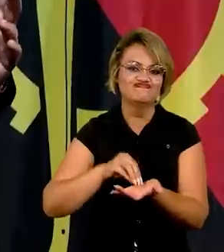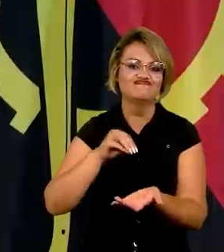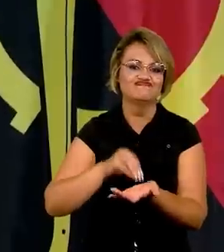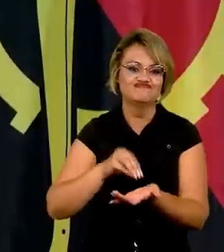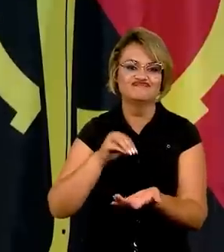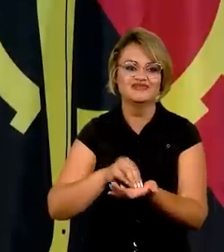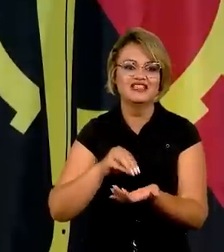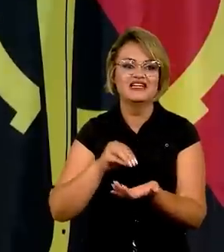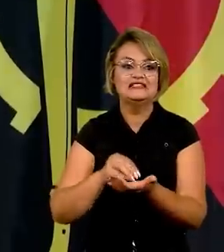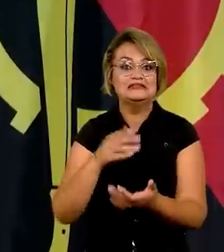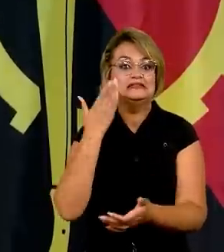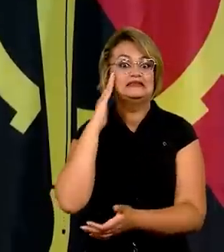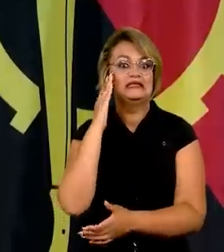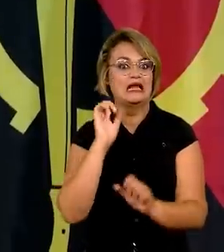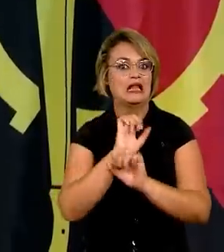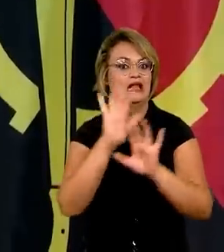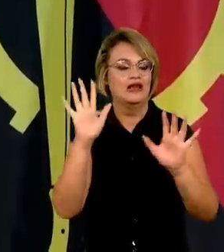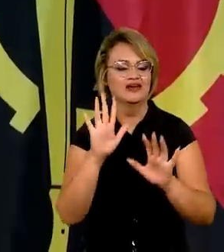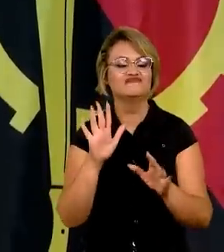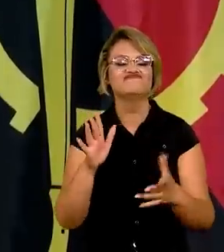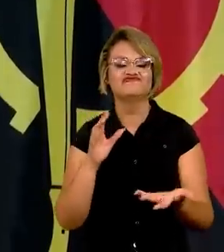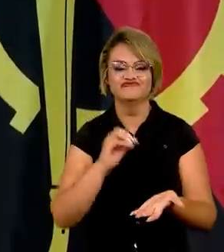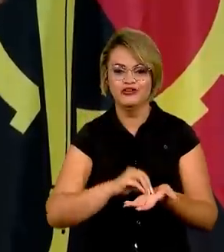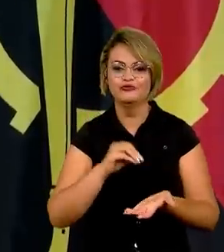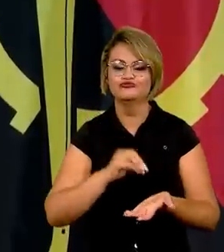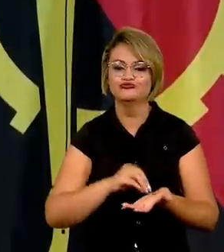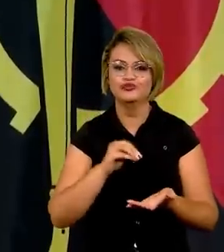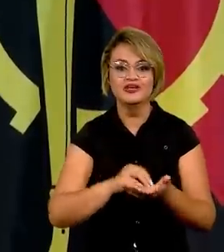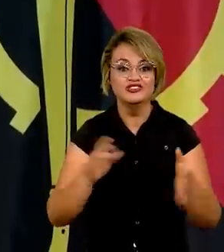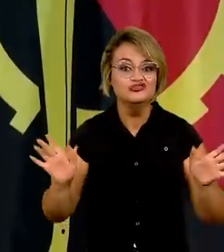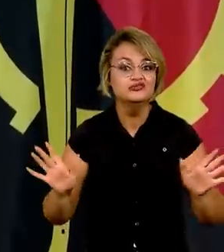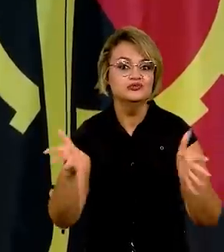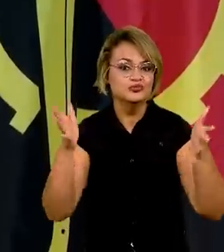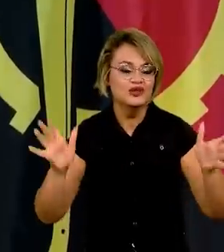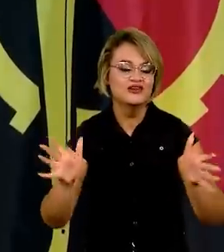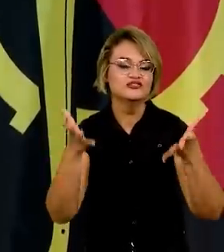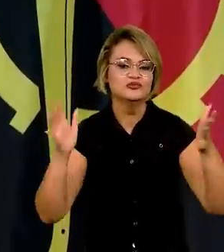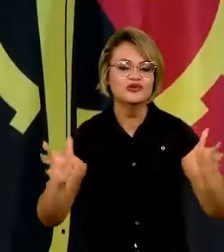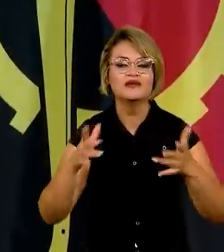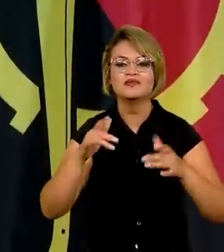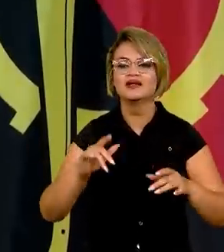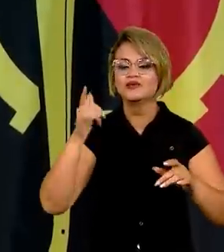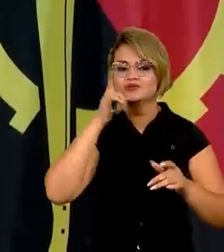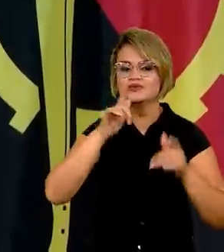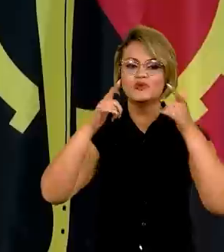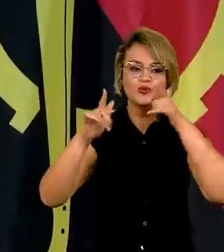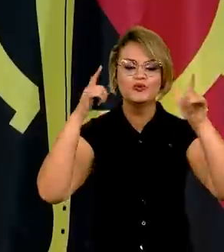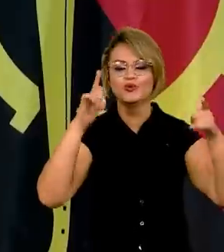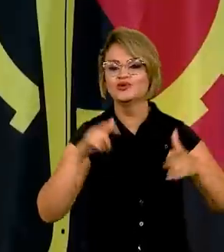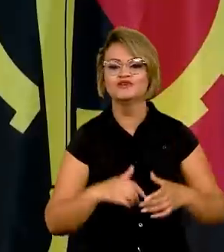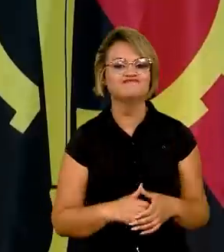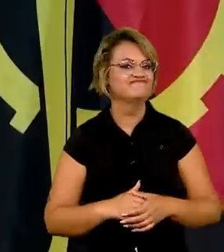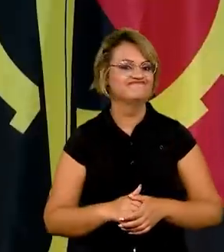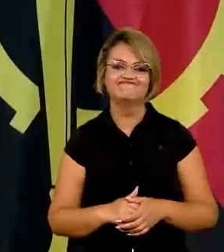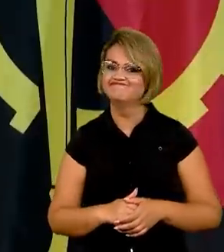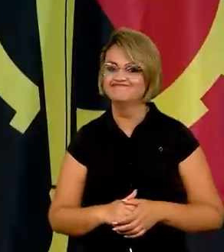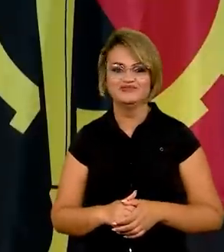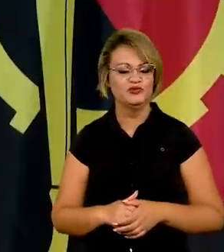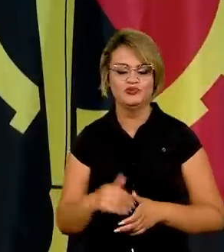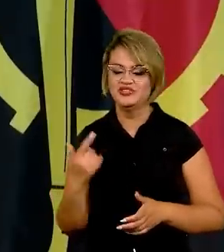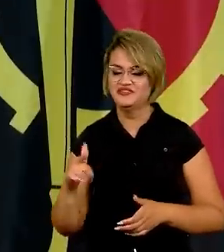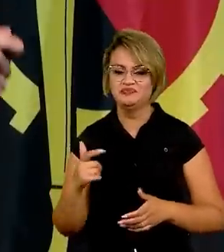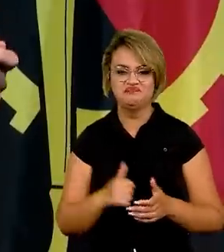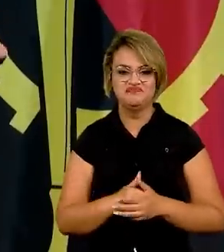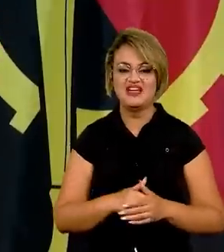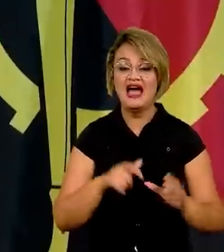entendimento no sentido de estimular que acontecesse comércio, fluxo de comércio exterior. A Angola, nesse período, pagou